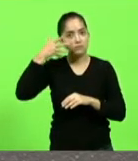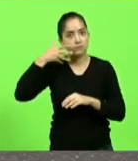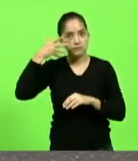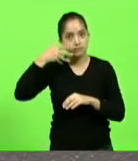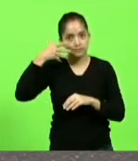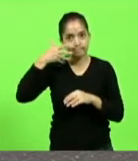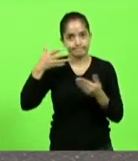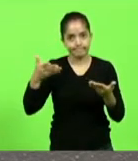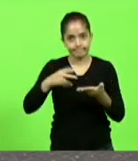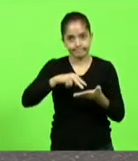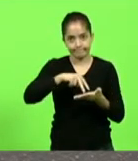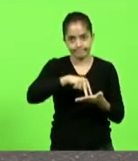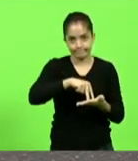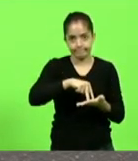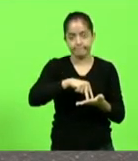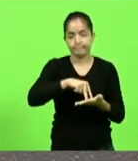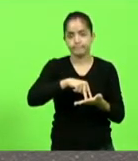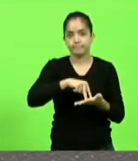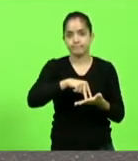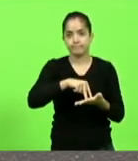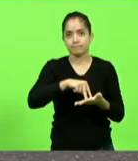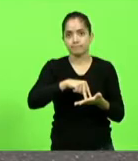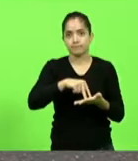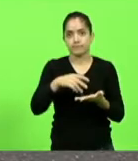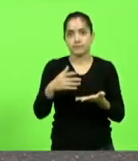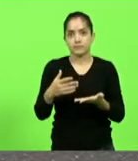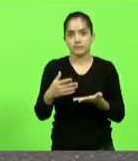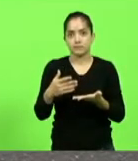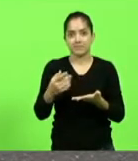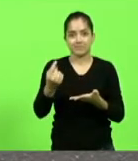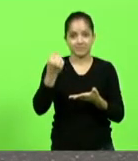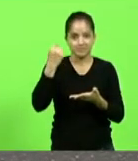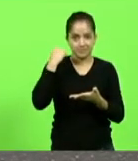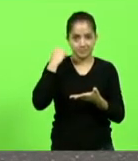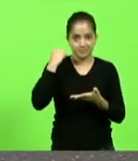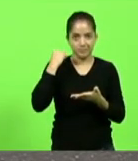do travamento